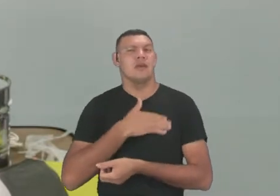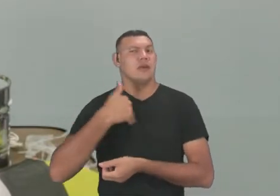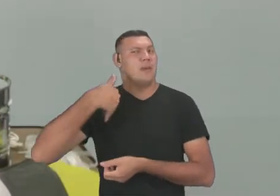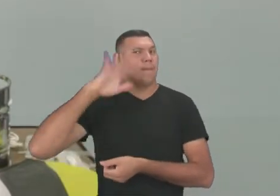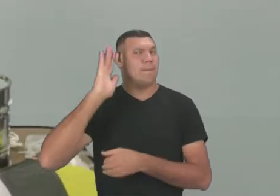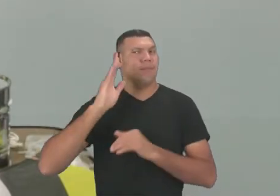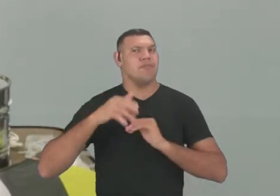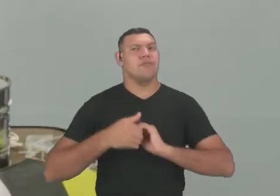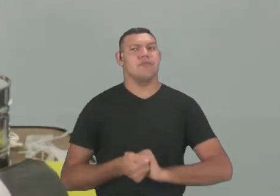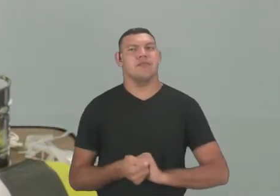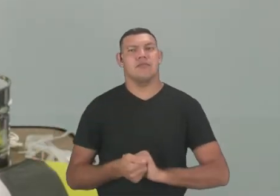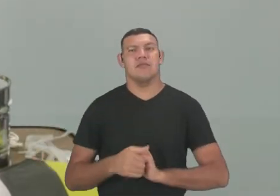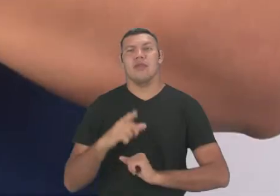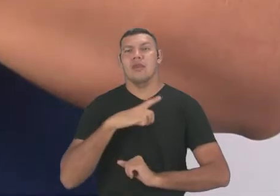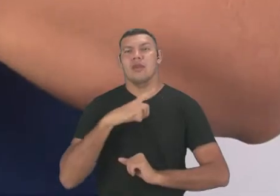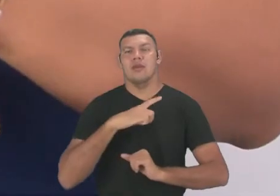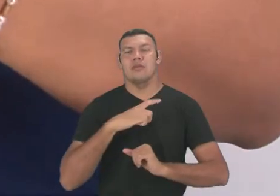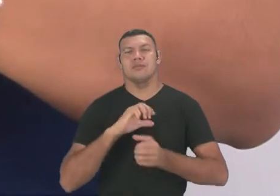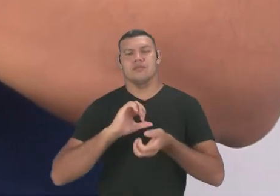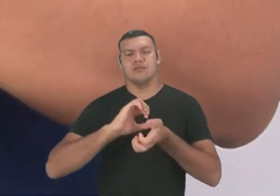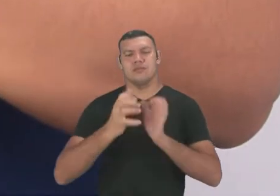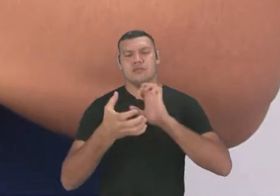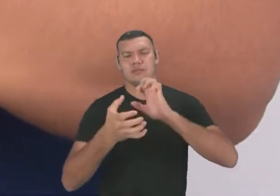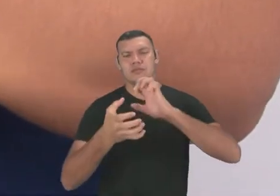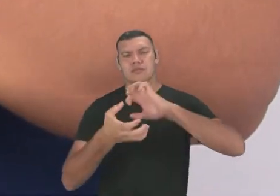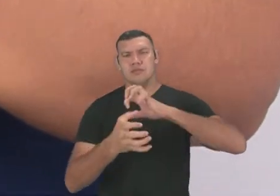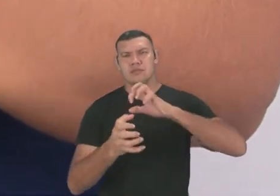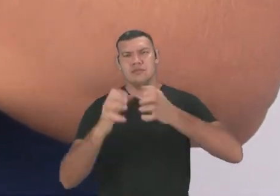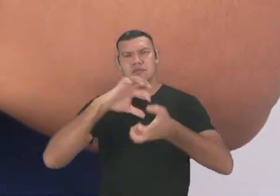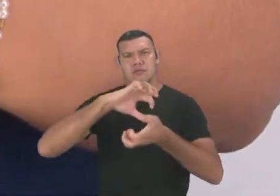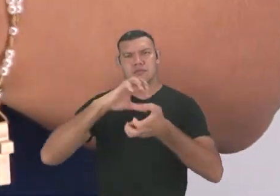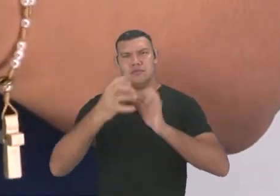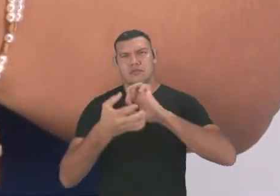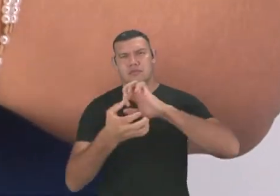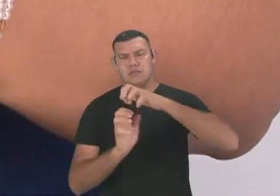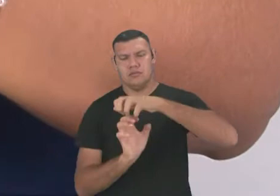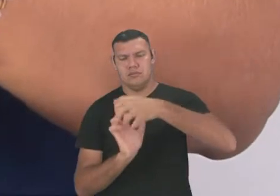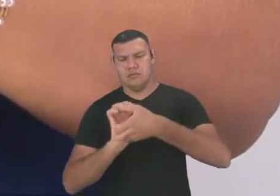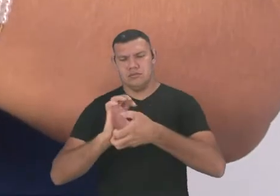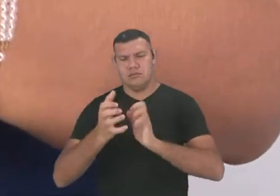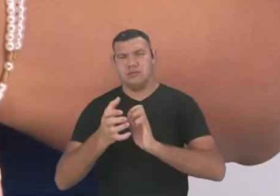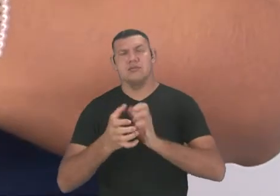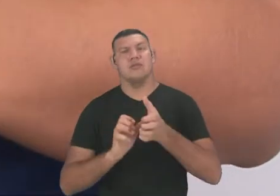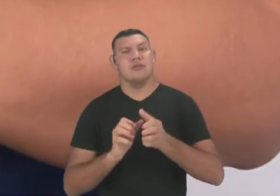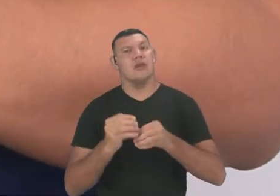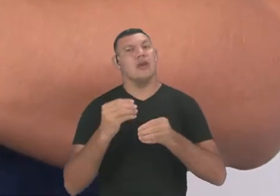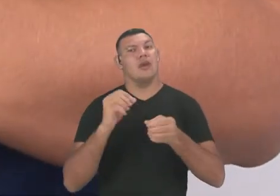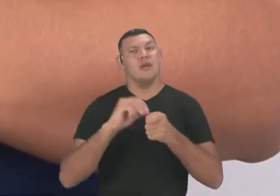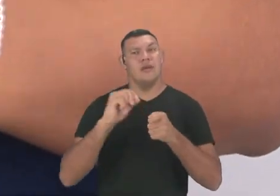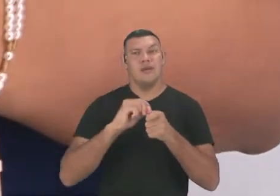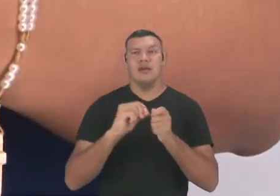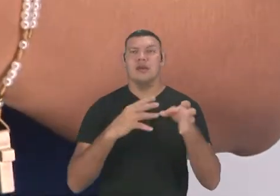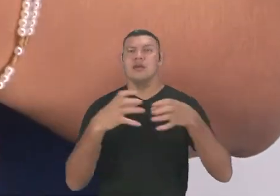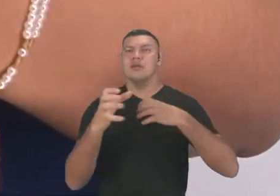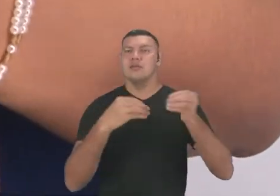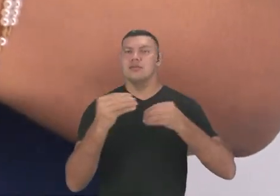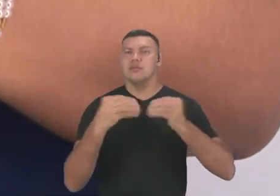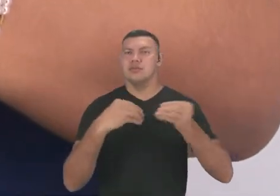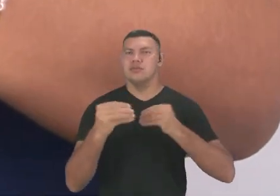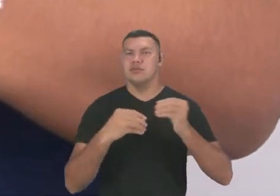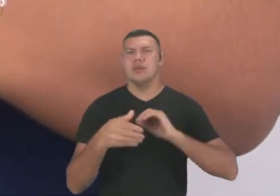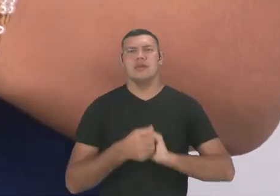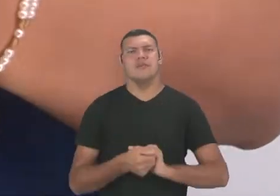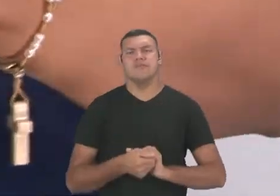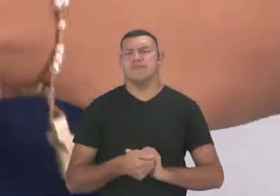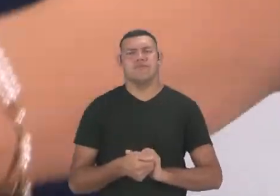Aqui nós temos o cubo mágico, certo? O cubo mágico, ele é feito de plástico e não é